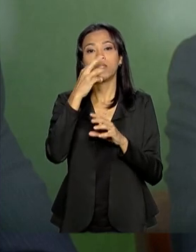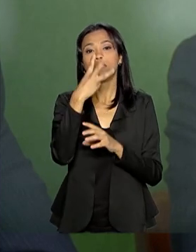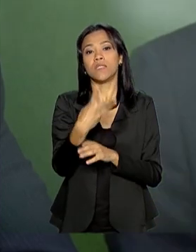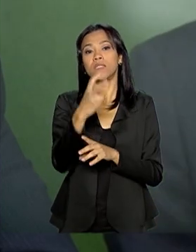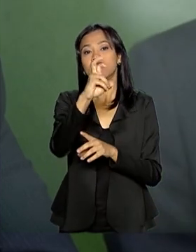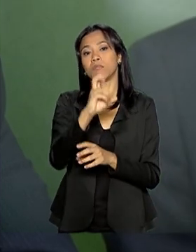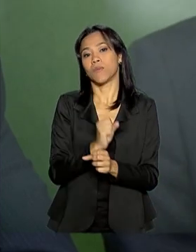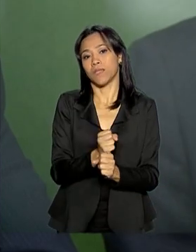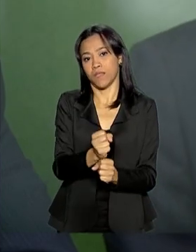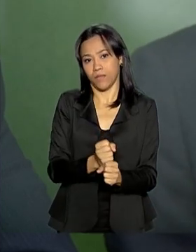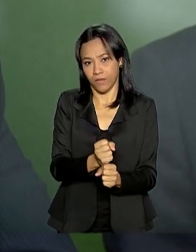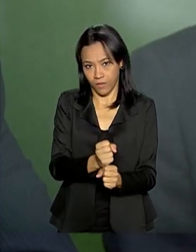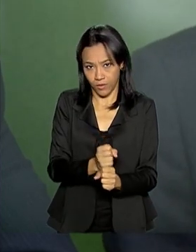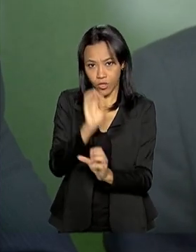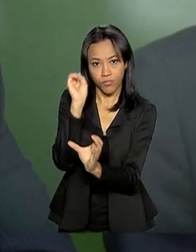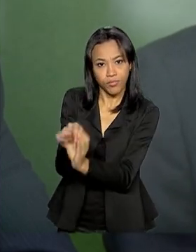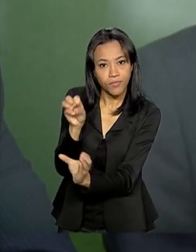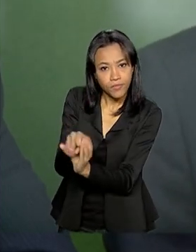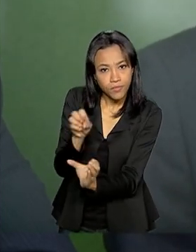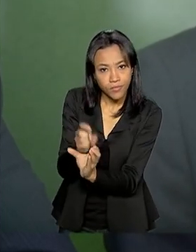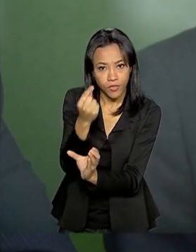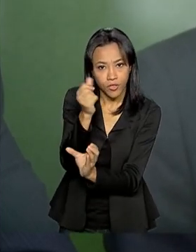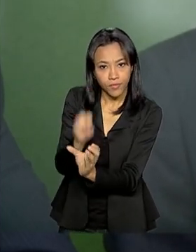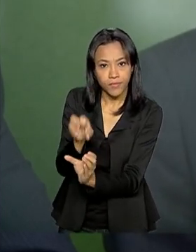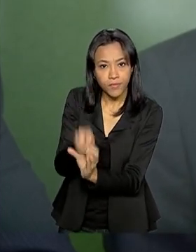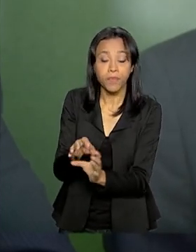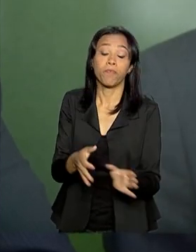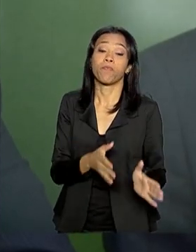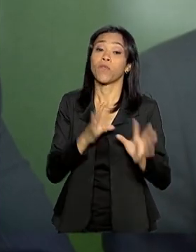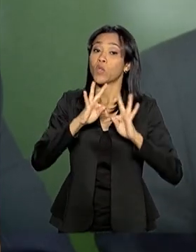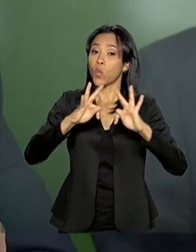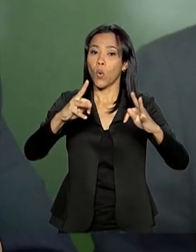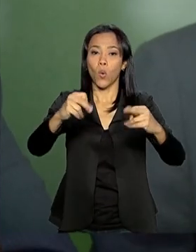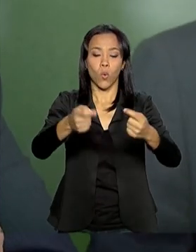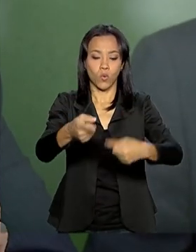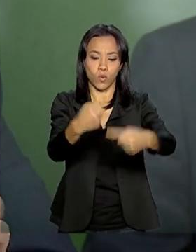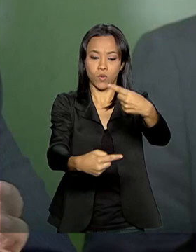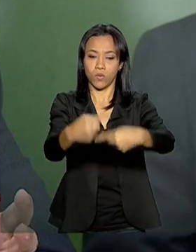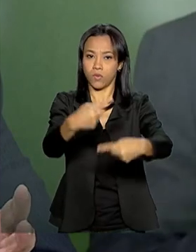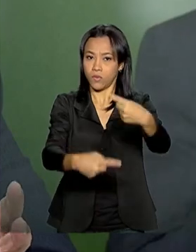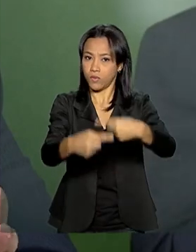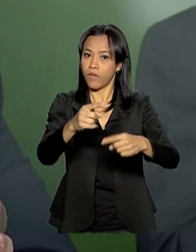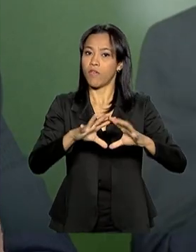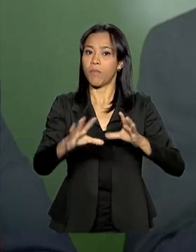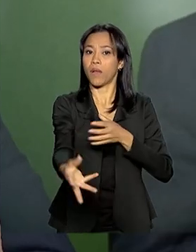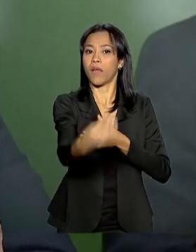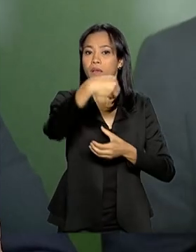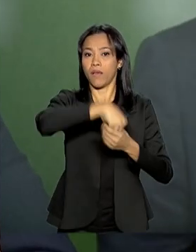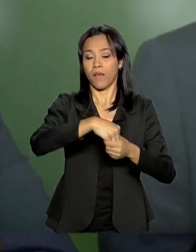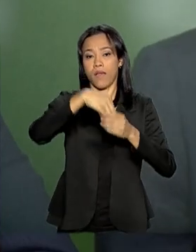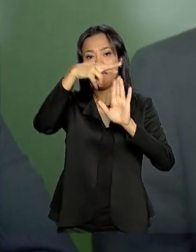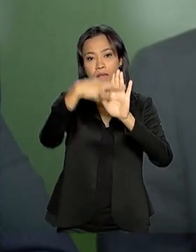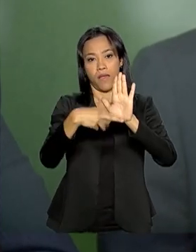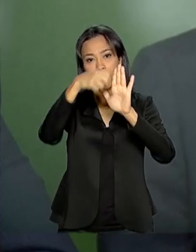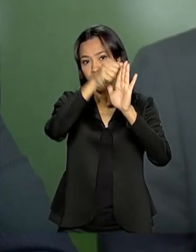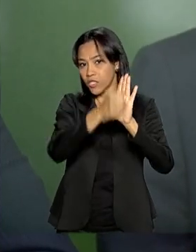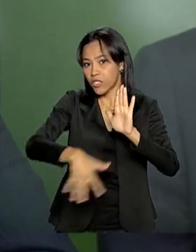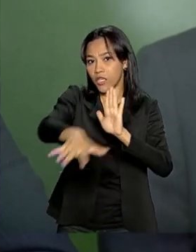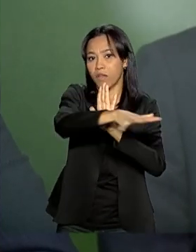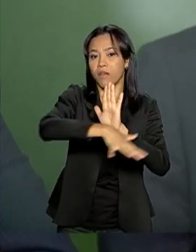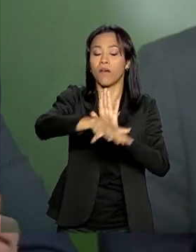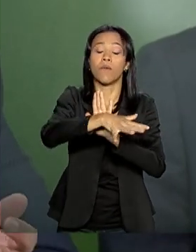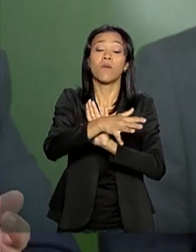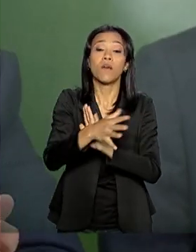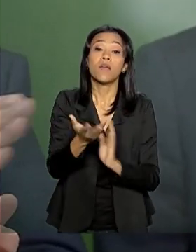contribuição. Todos os parlamentares vão para o regime geral dos novos e os atuais. Aqueles que têm